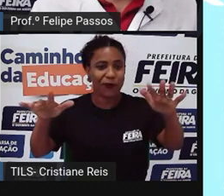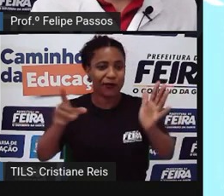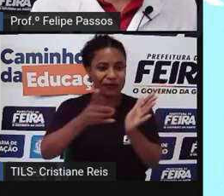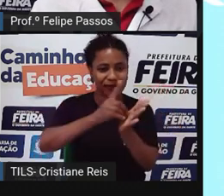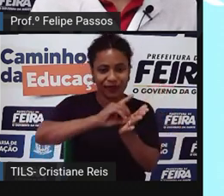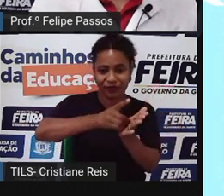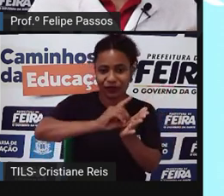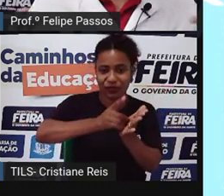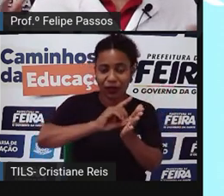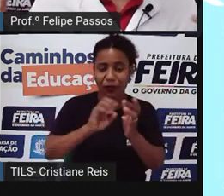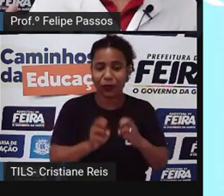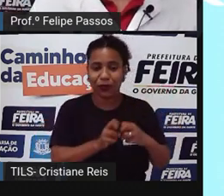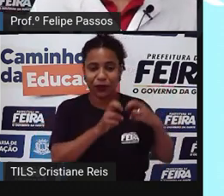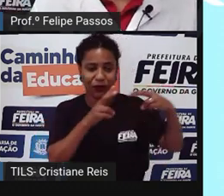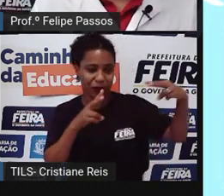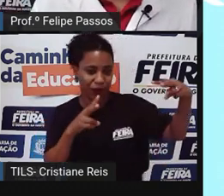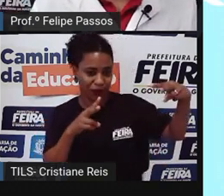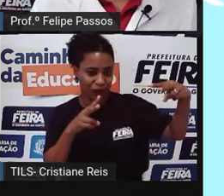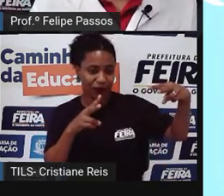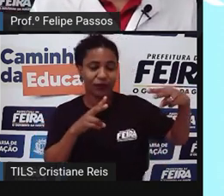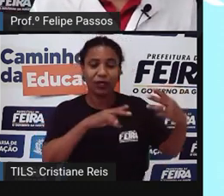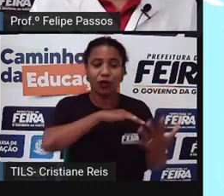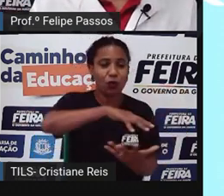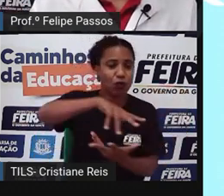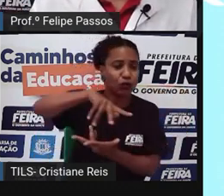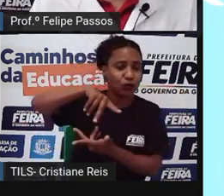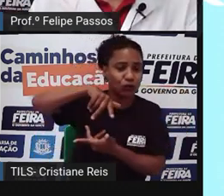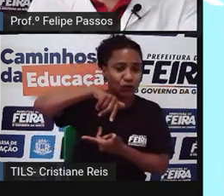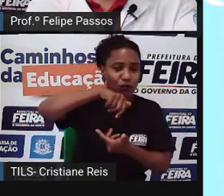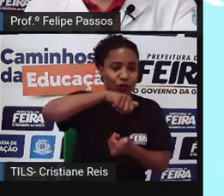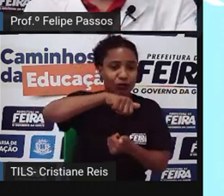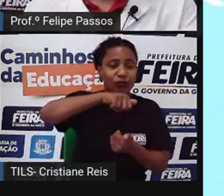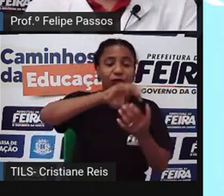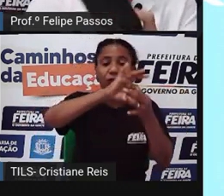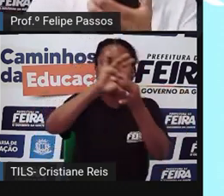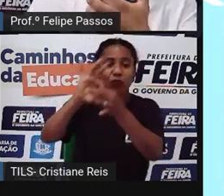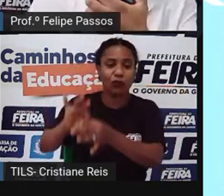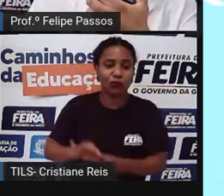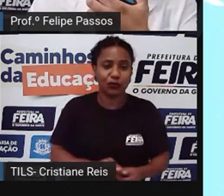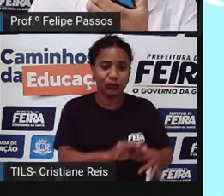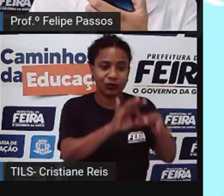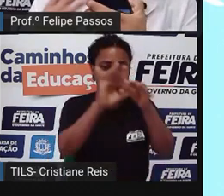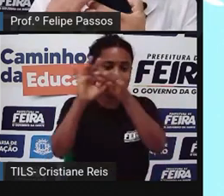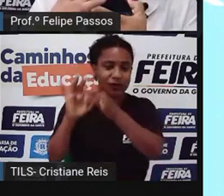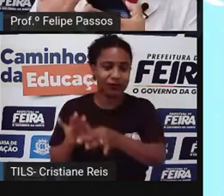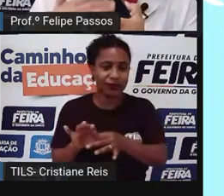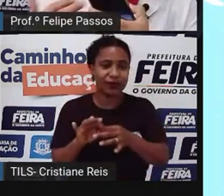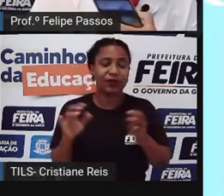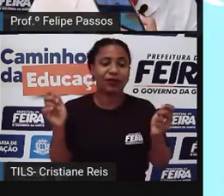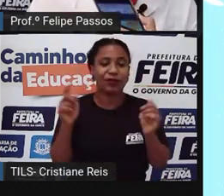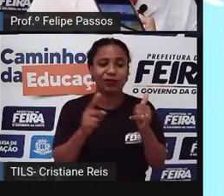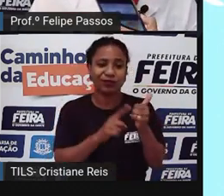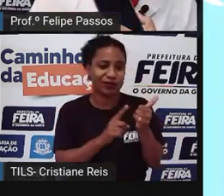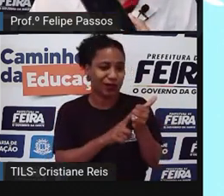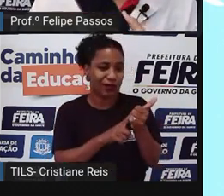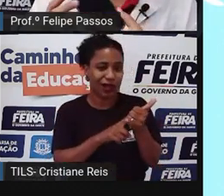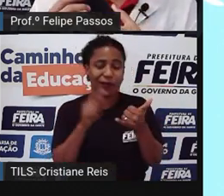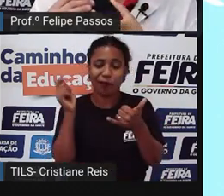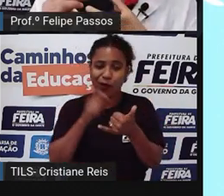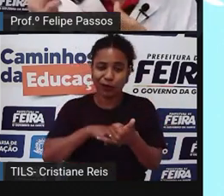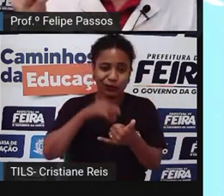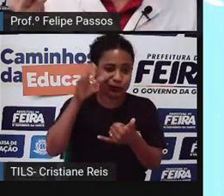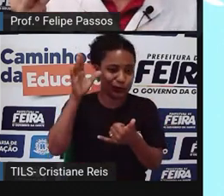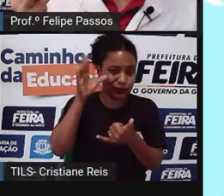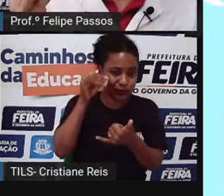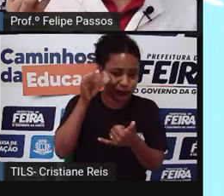tecnologia que une o mundo todo num lugar só, com o celular, você tem acesso ao mundo todo. Você tem